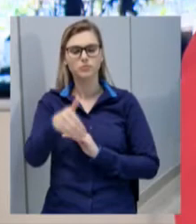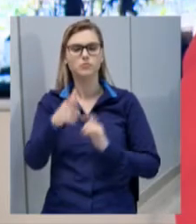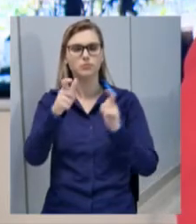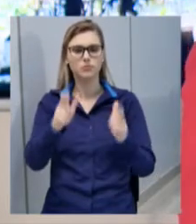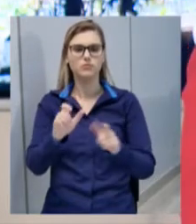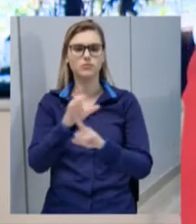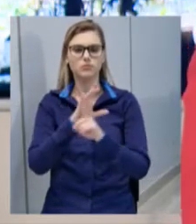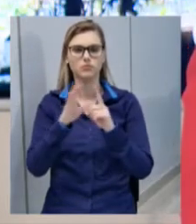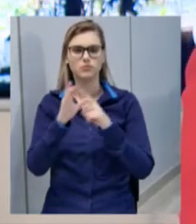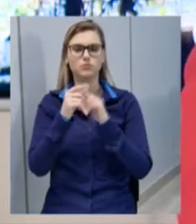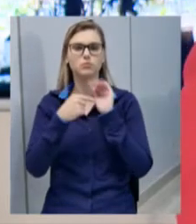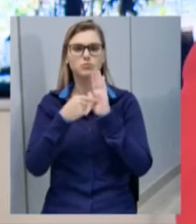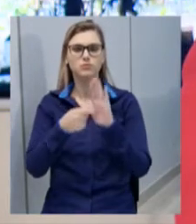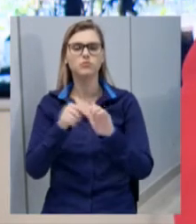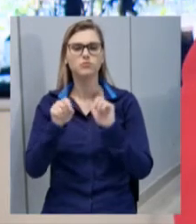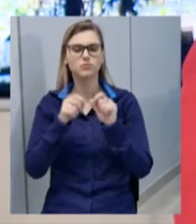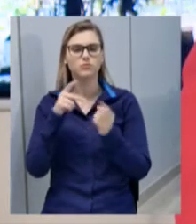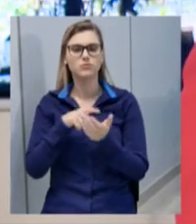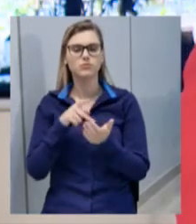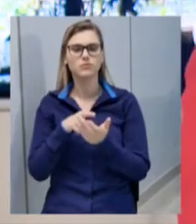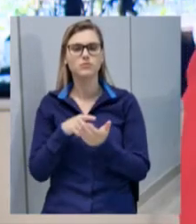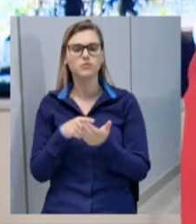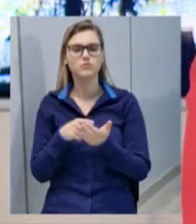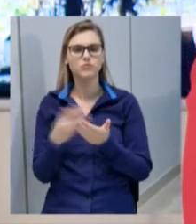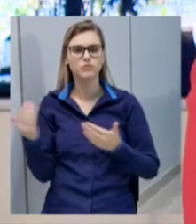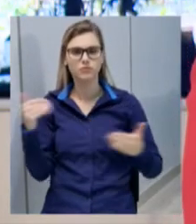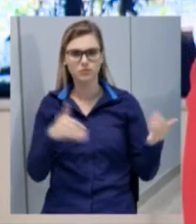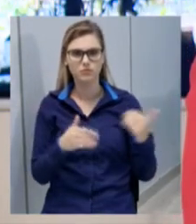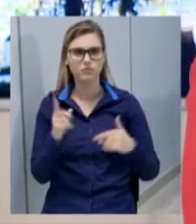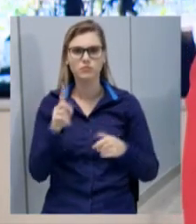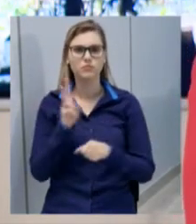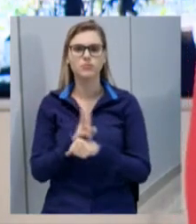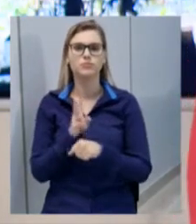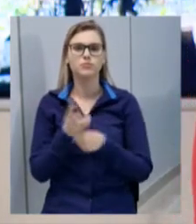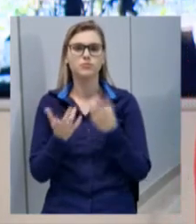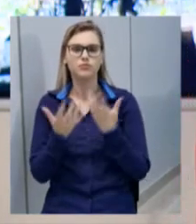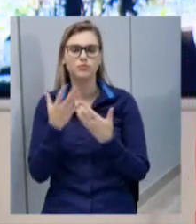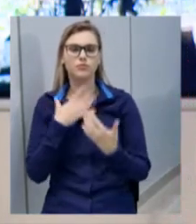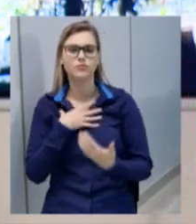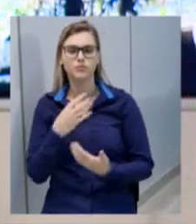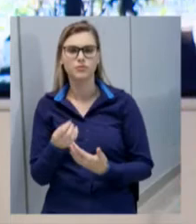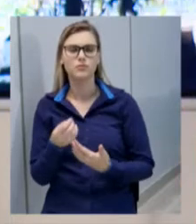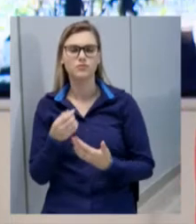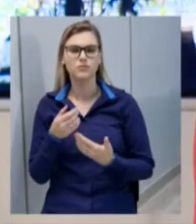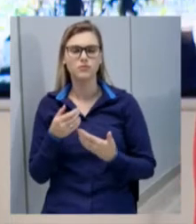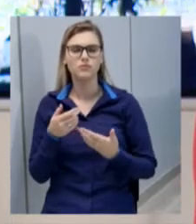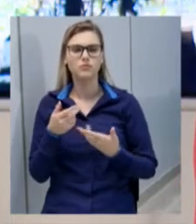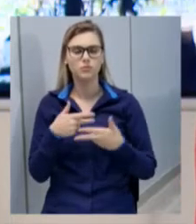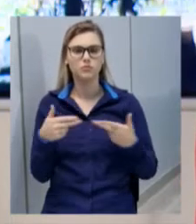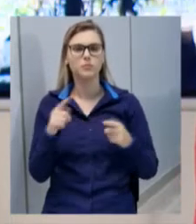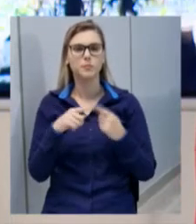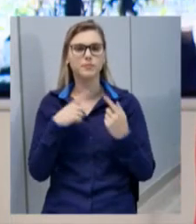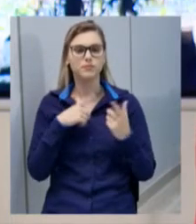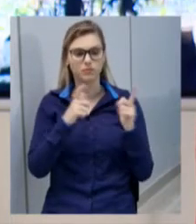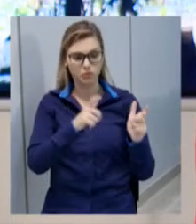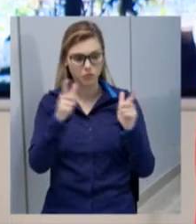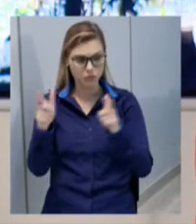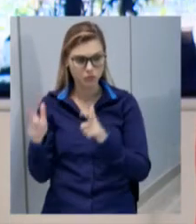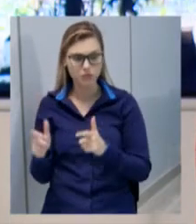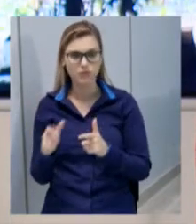de fato, para que vieram, que não é só para ficar na pia, no fogão, cuidando dos filhos, procriar. Mas temos espaços e temos